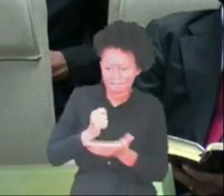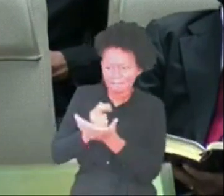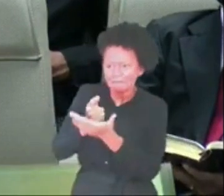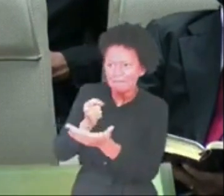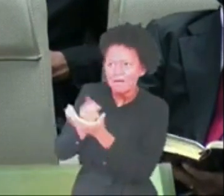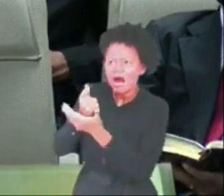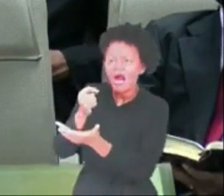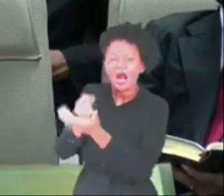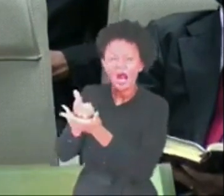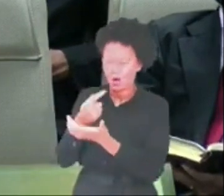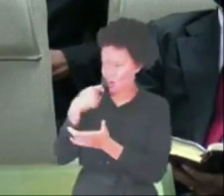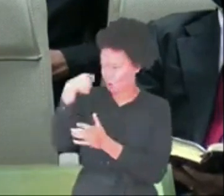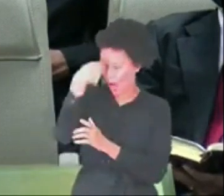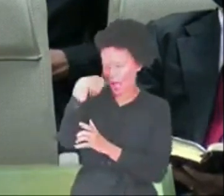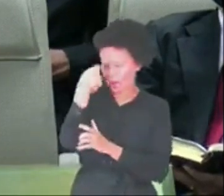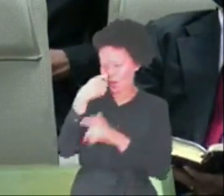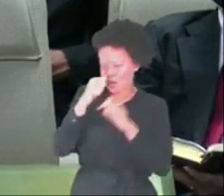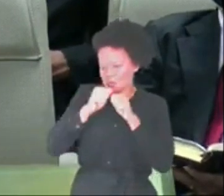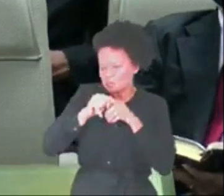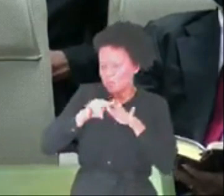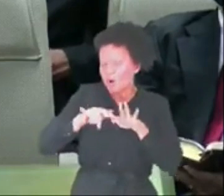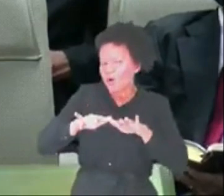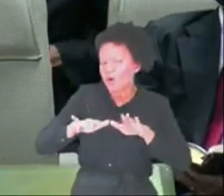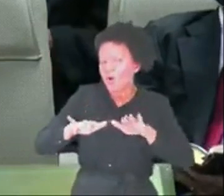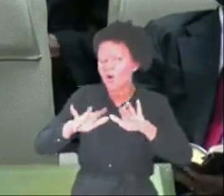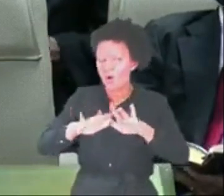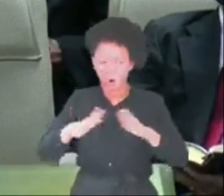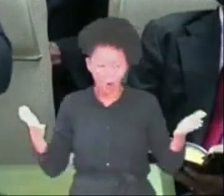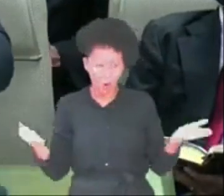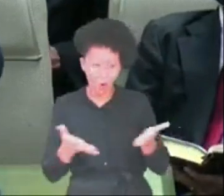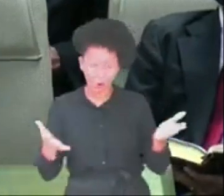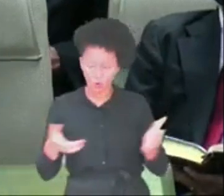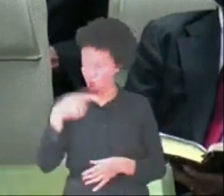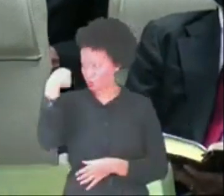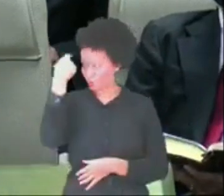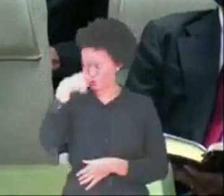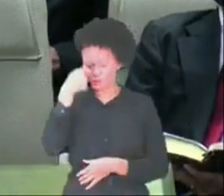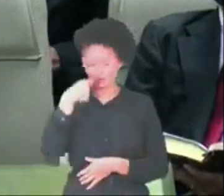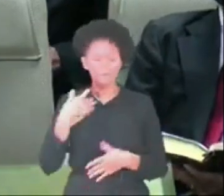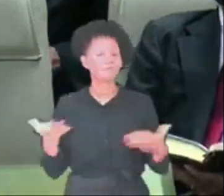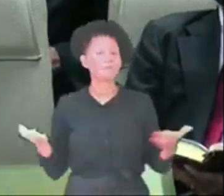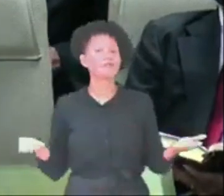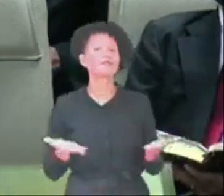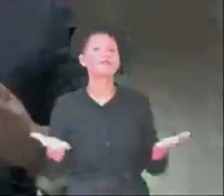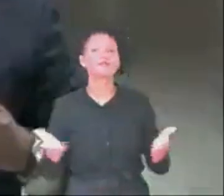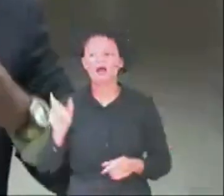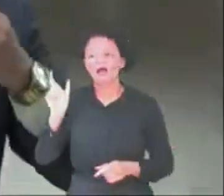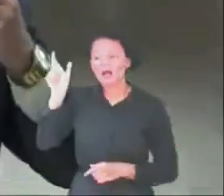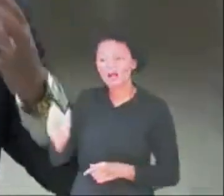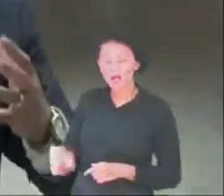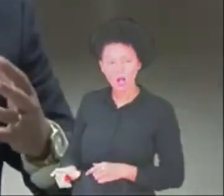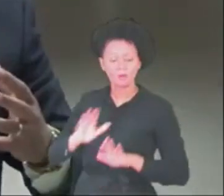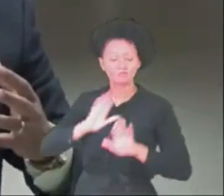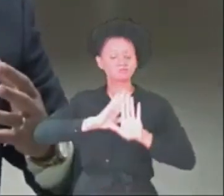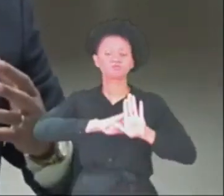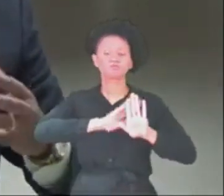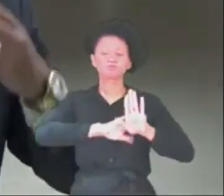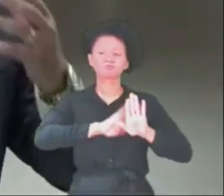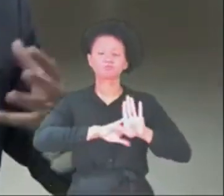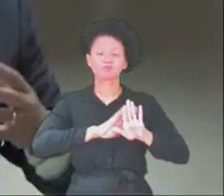O que é que os atores propagam? O é que os atores... Hoje o ator não é mais ator. O ator é um idealista.